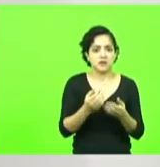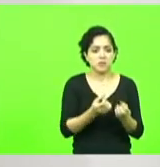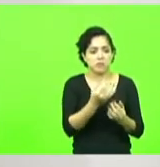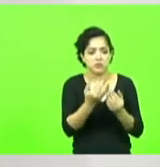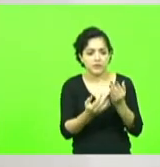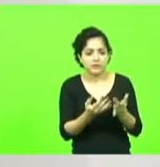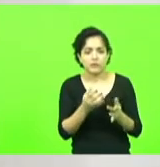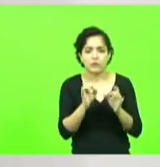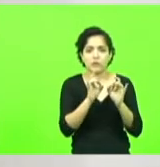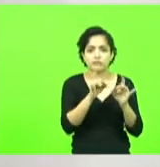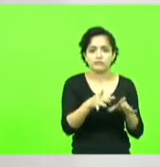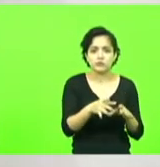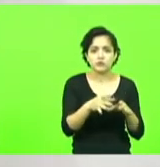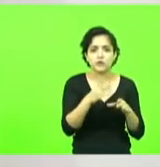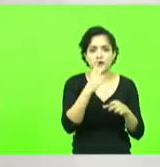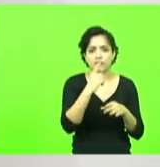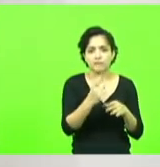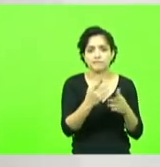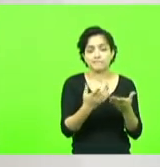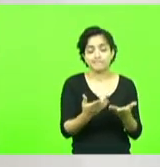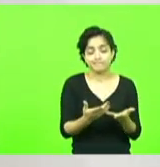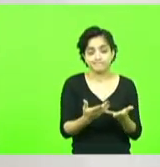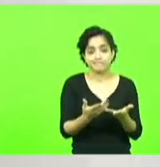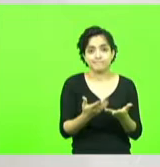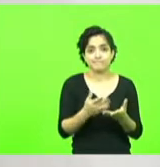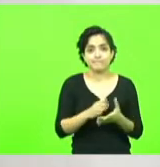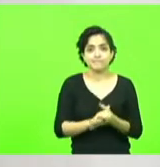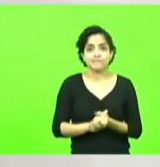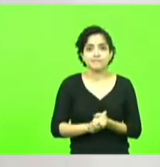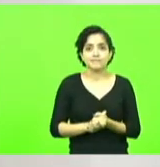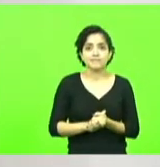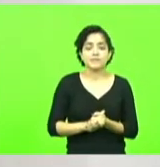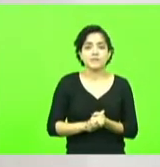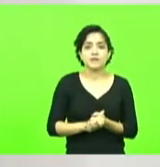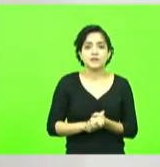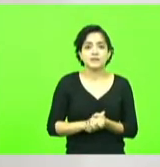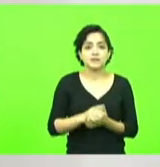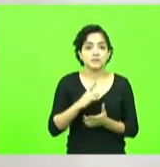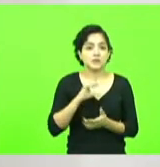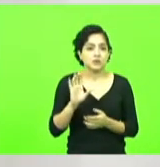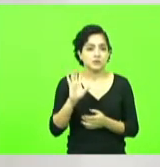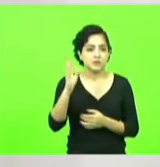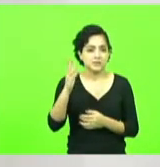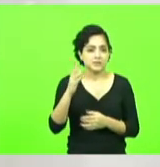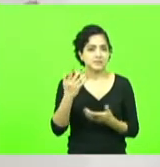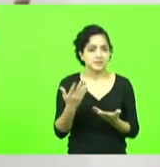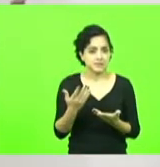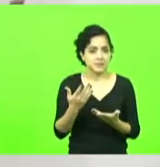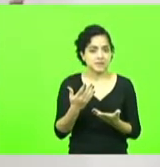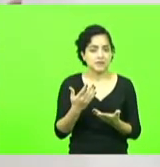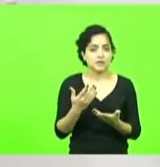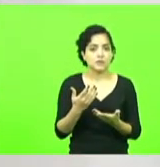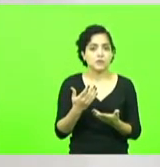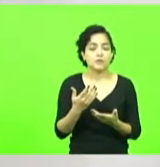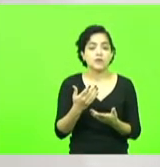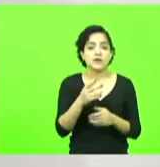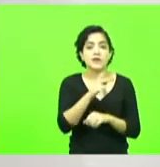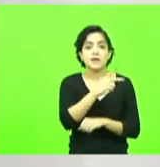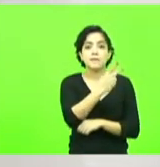queijo o papelão que a gente teve no ano retrasado lá em Pinhalzinho